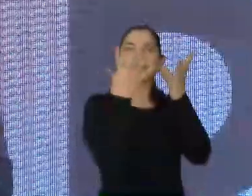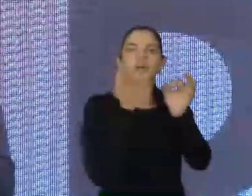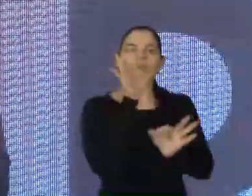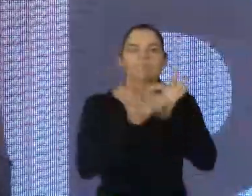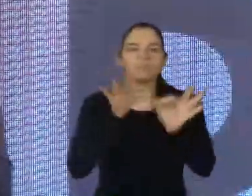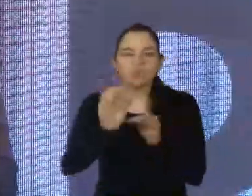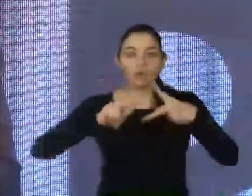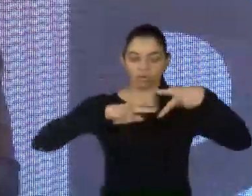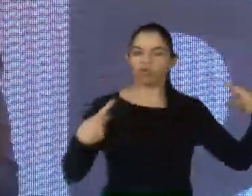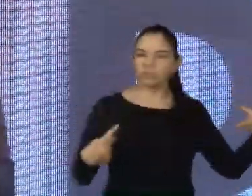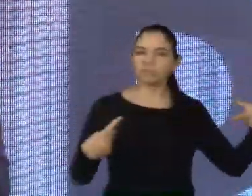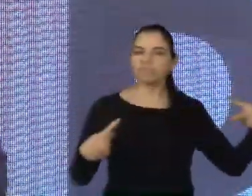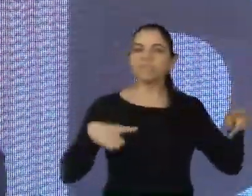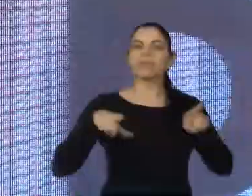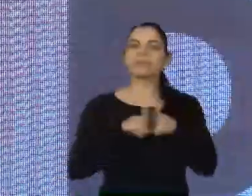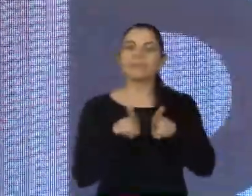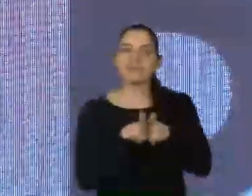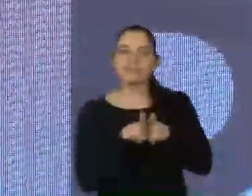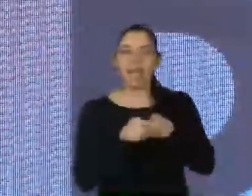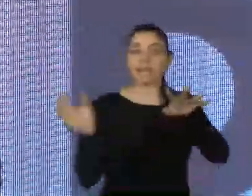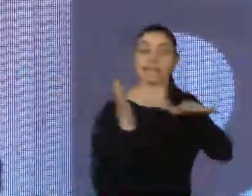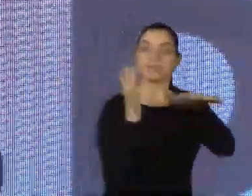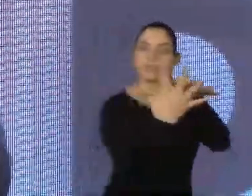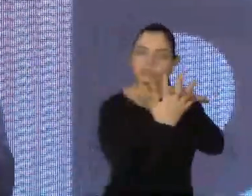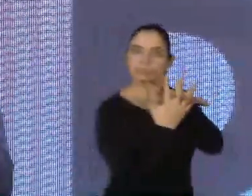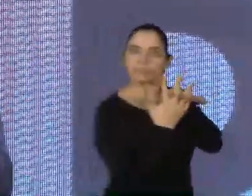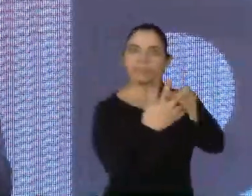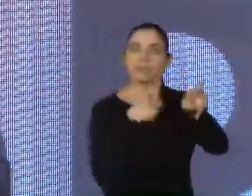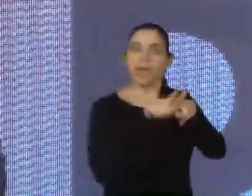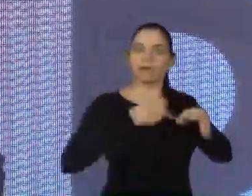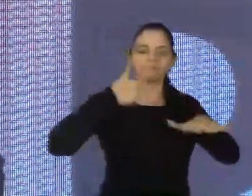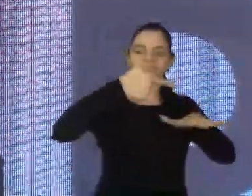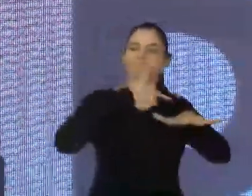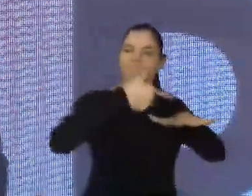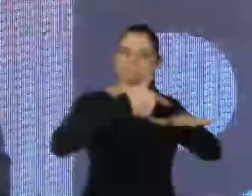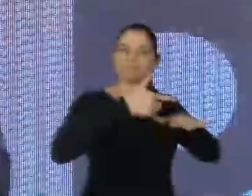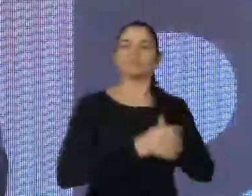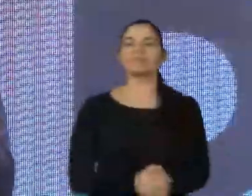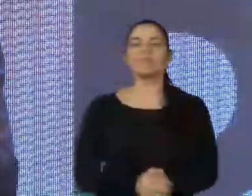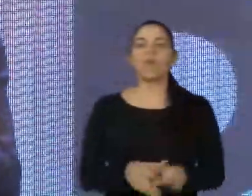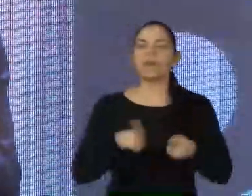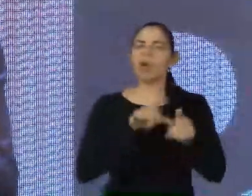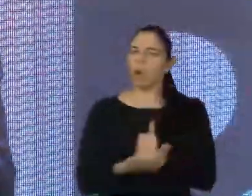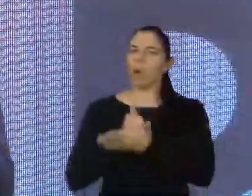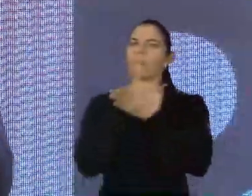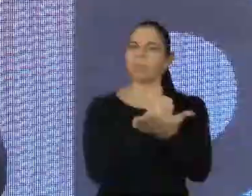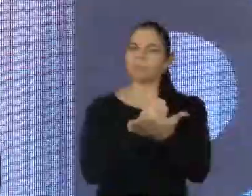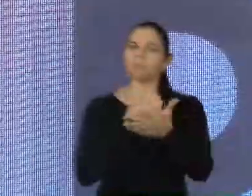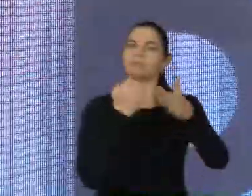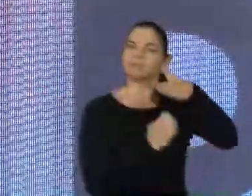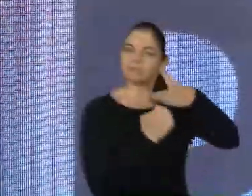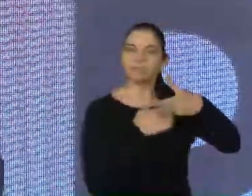projeto Cromossomo 21, pelo projeto Serendipidade e também pela empresa Espaço Laser. Tem o apoio das empresas